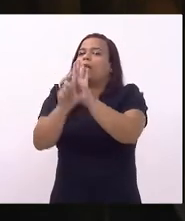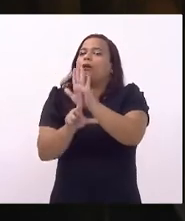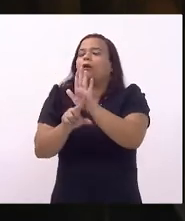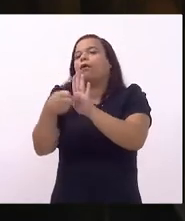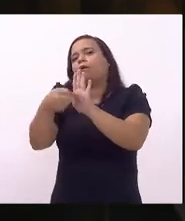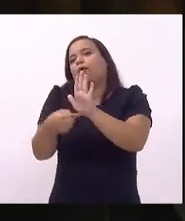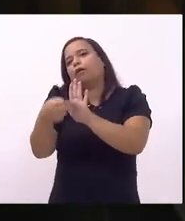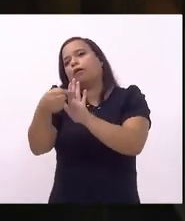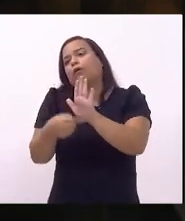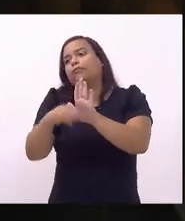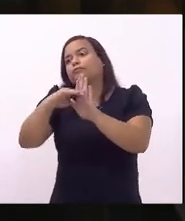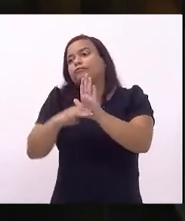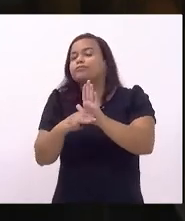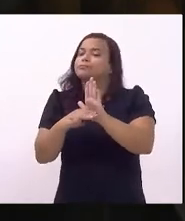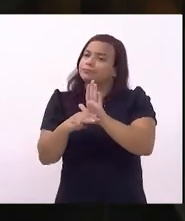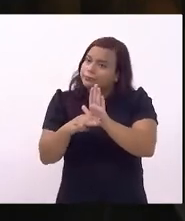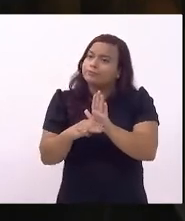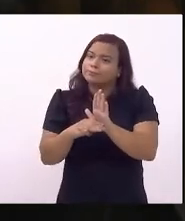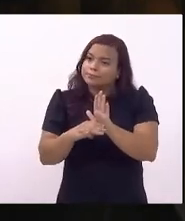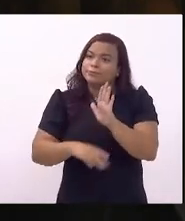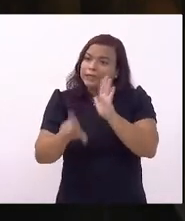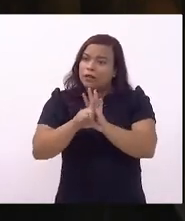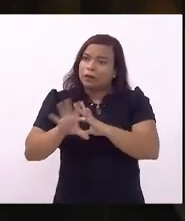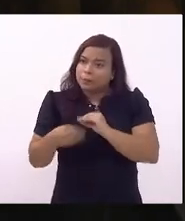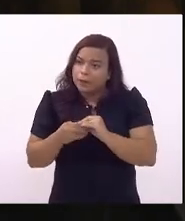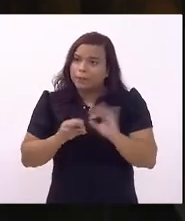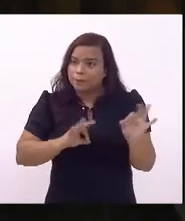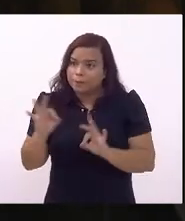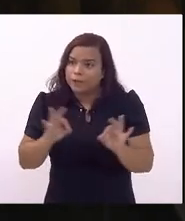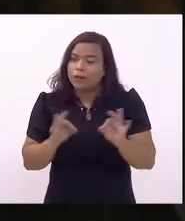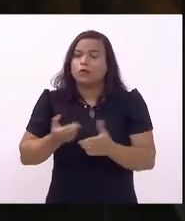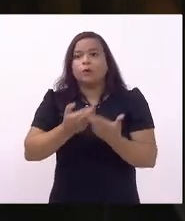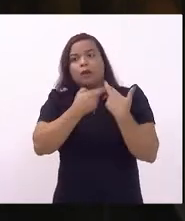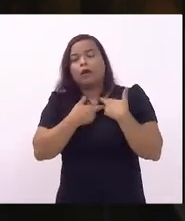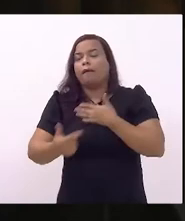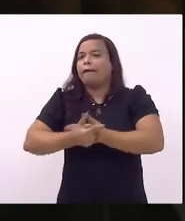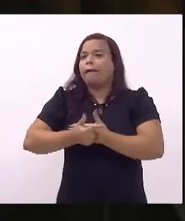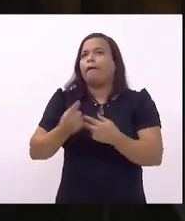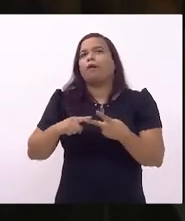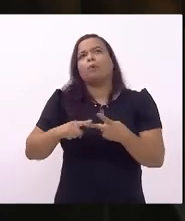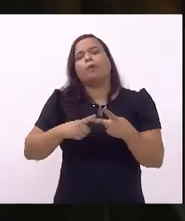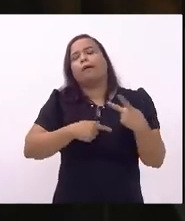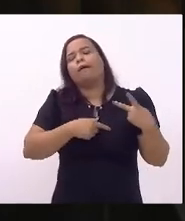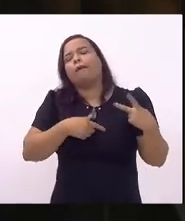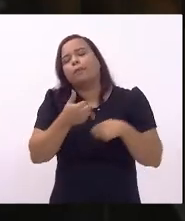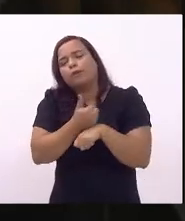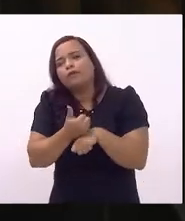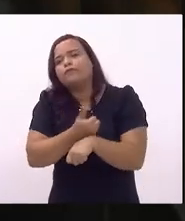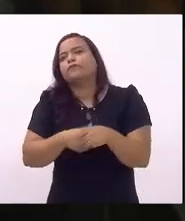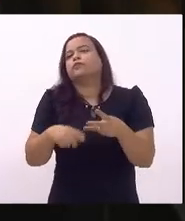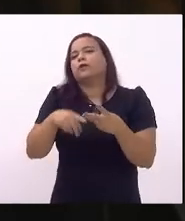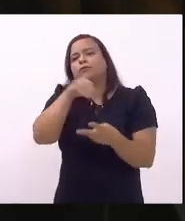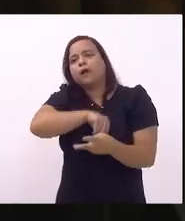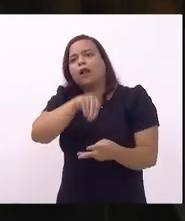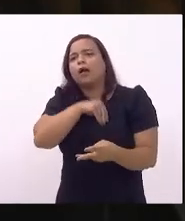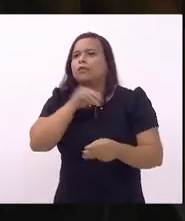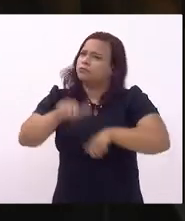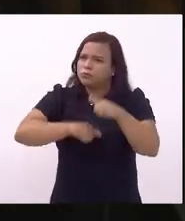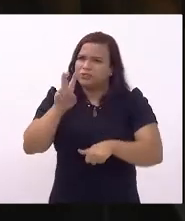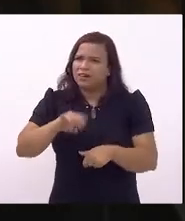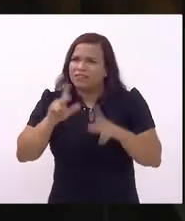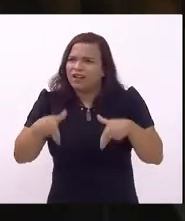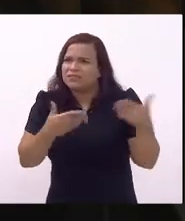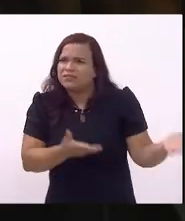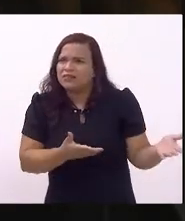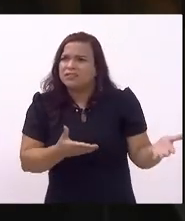leis leis que leis que implementam plano de cargos carreiras e salários e vai mudar a carreira do servidor assim porque